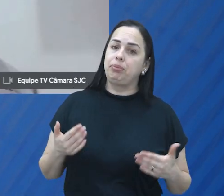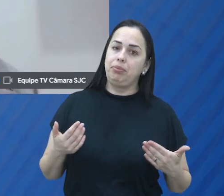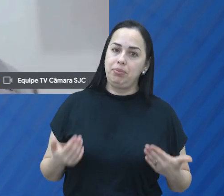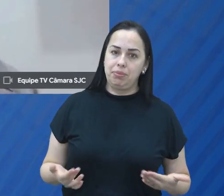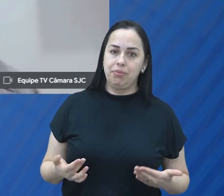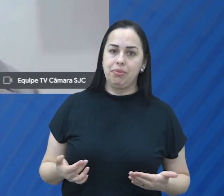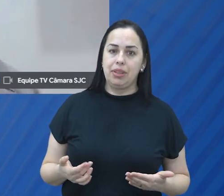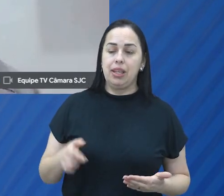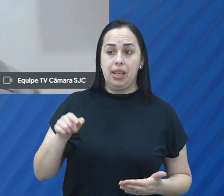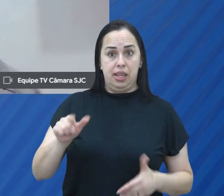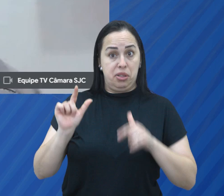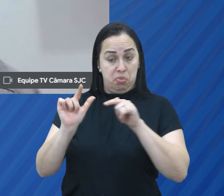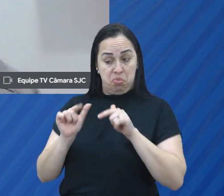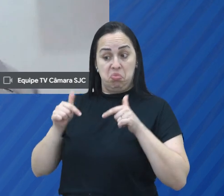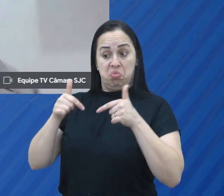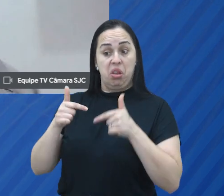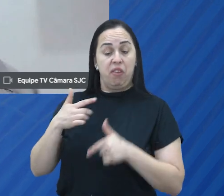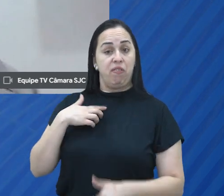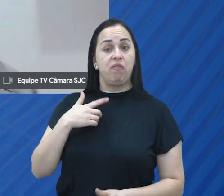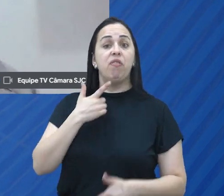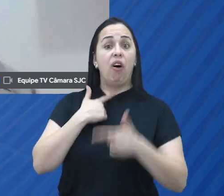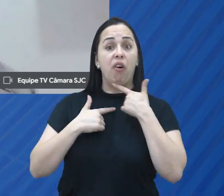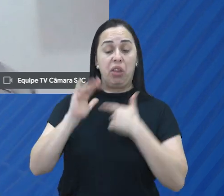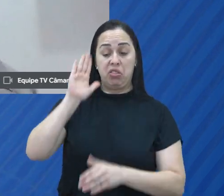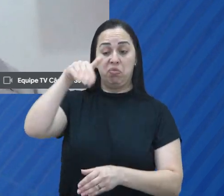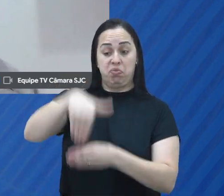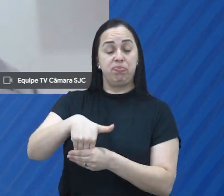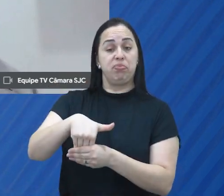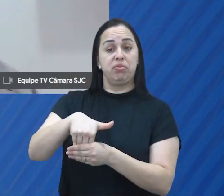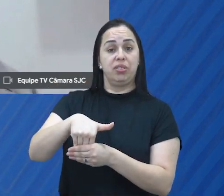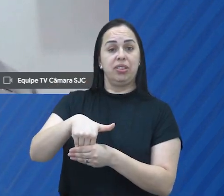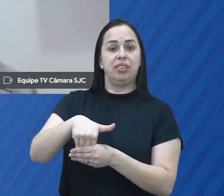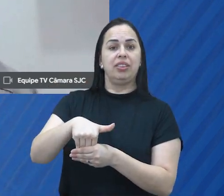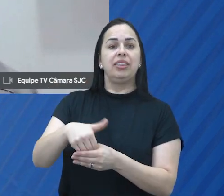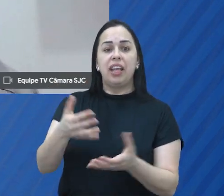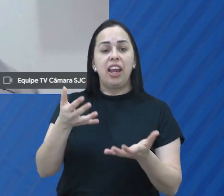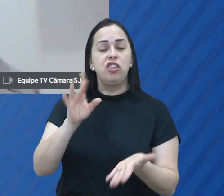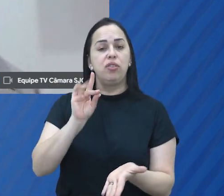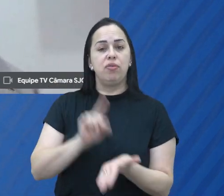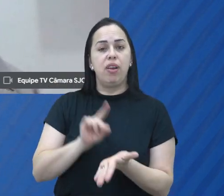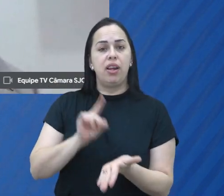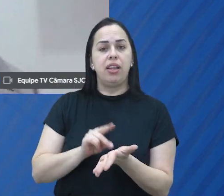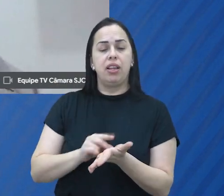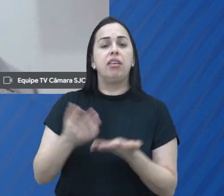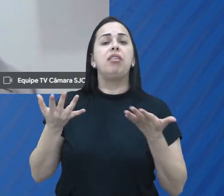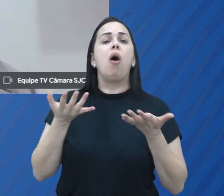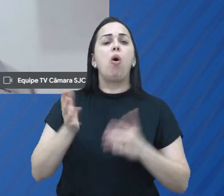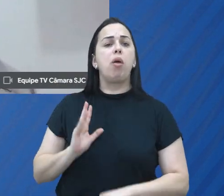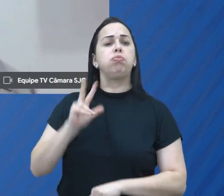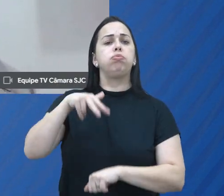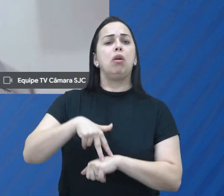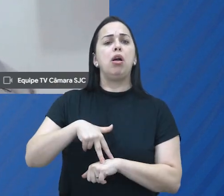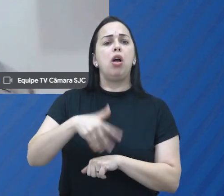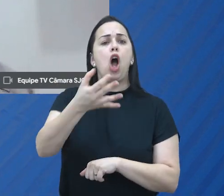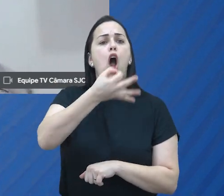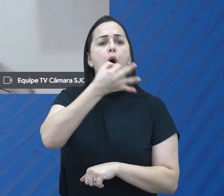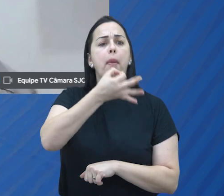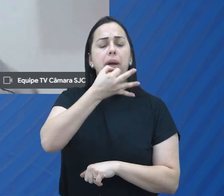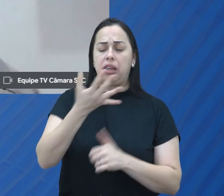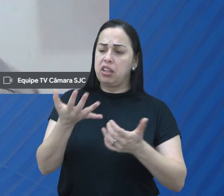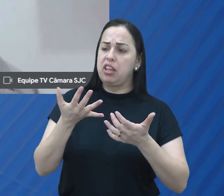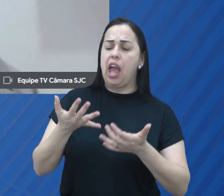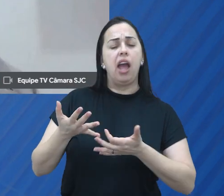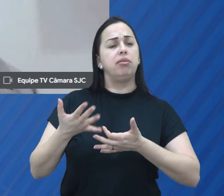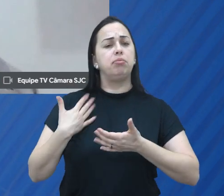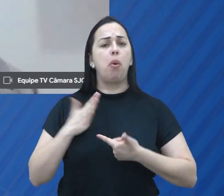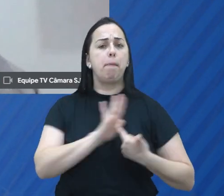têm a ousadia de participarem do processo eleitoral querem, na verdade, um protagonismo. Eles querem se fazer